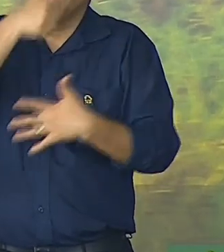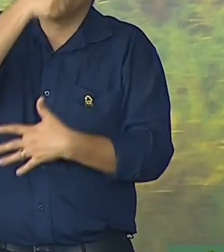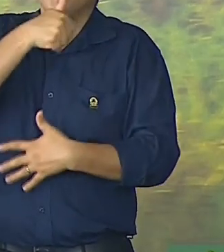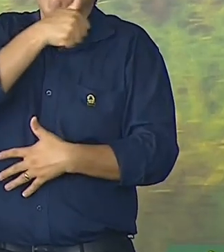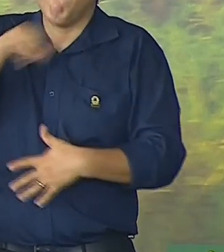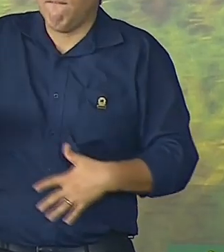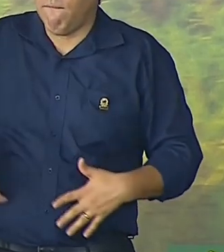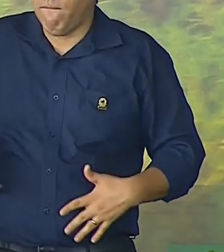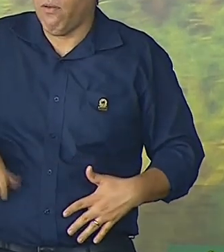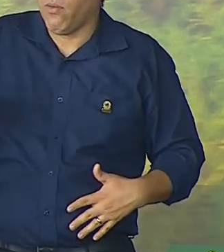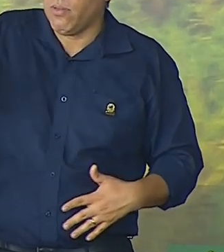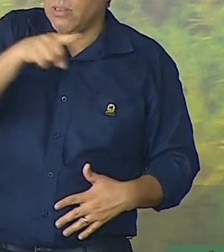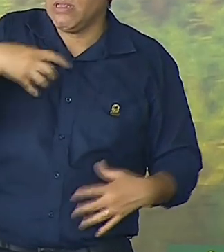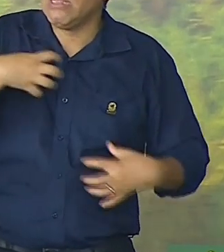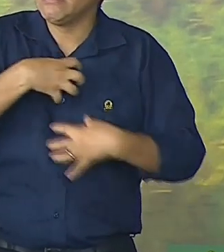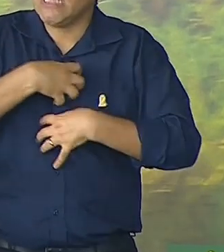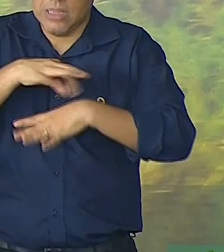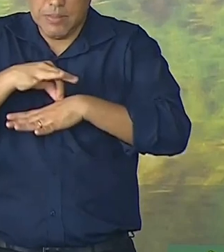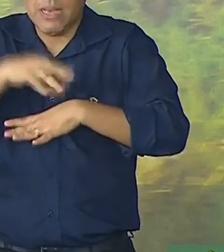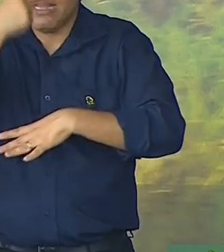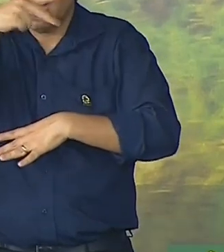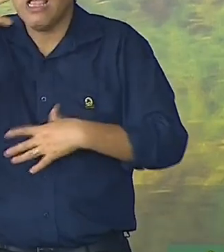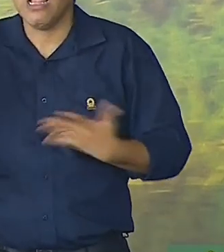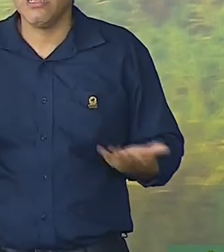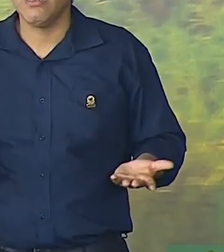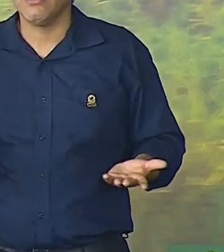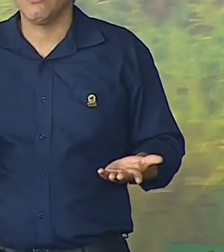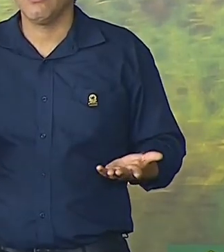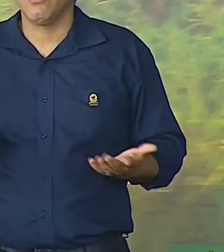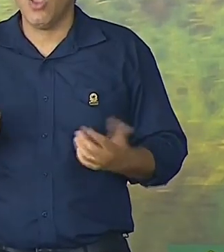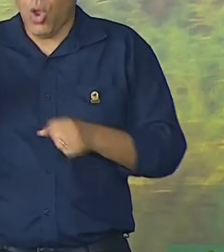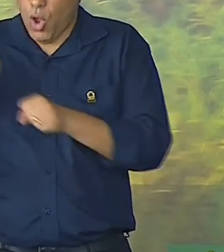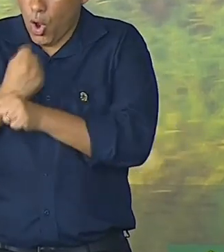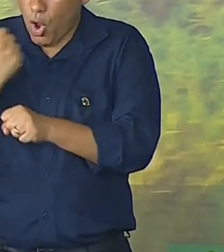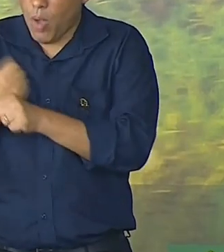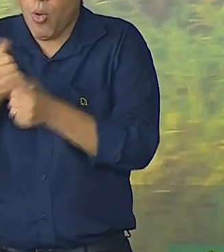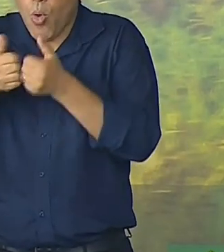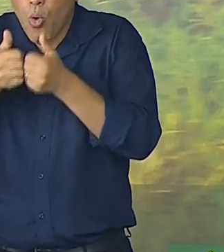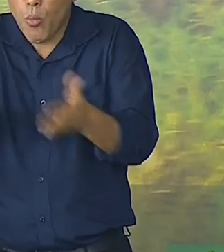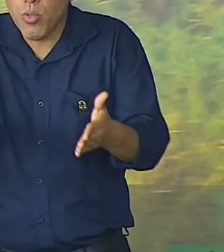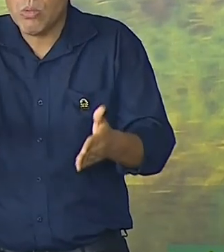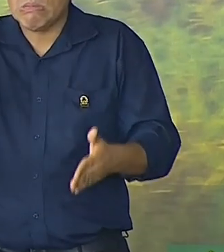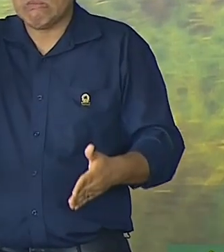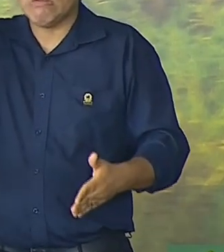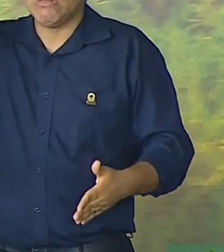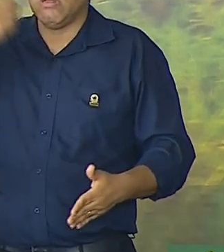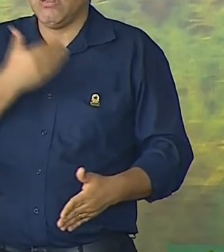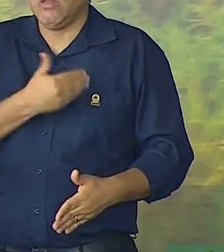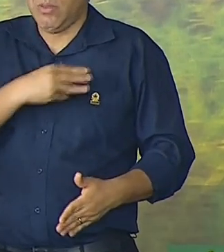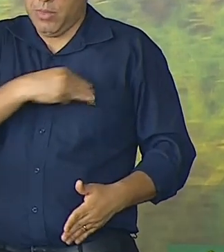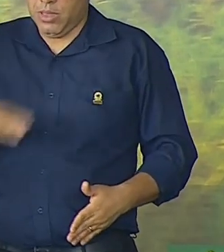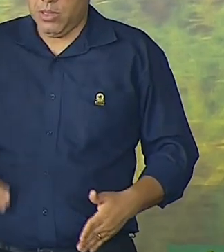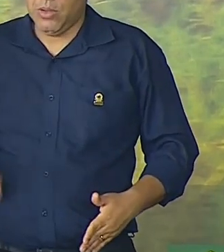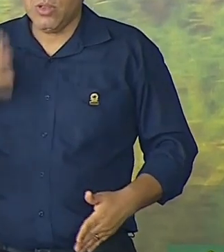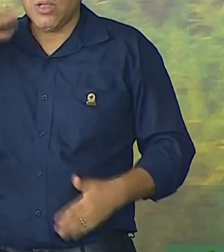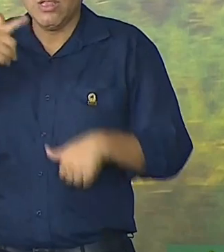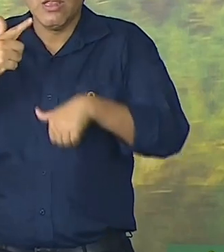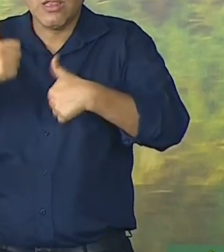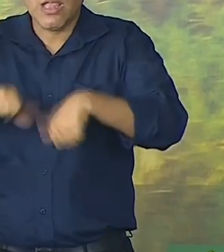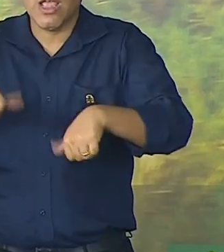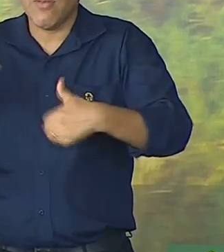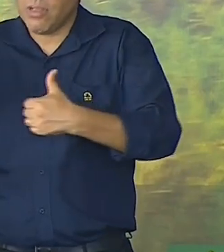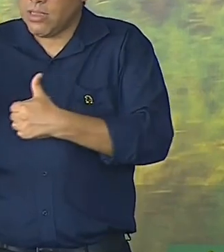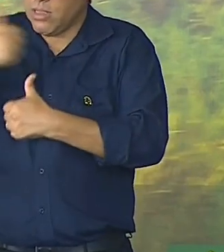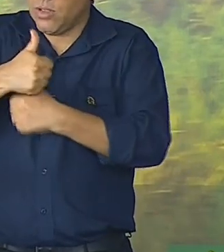vocês sentiram na pele. Essa obra começou a ser tratada contra o Arsísio comigo por ocasião da transição, no